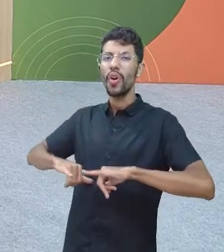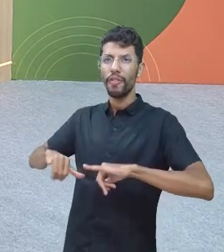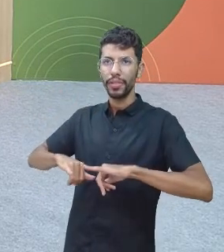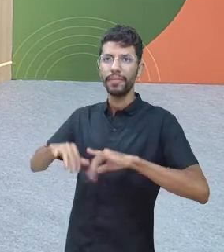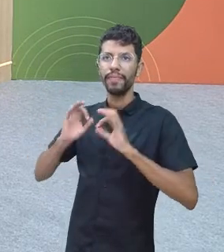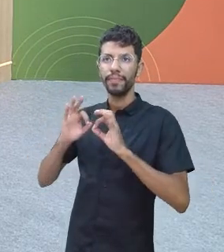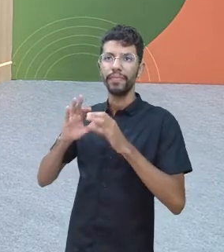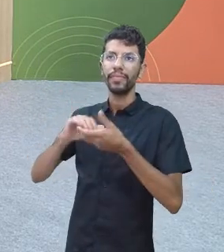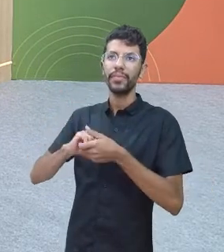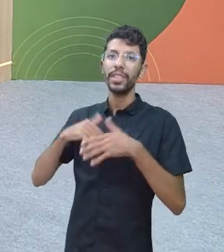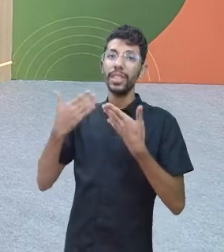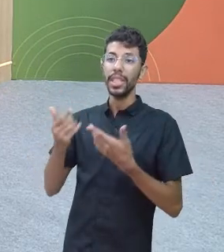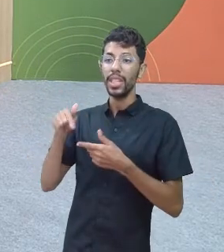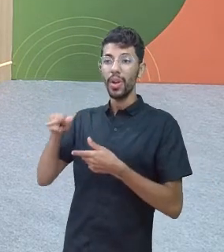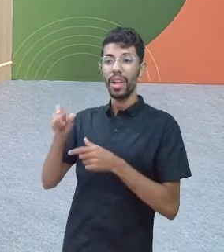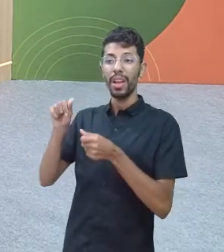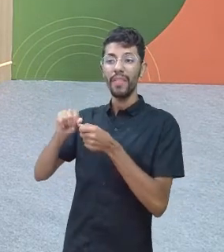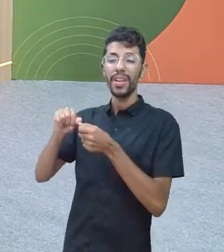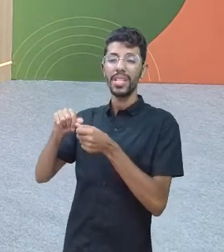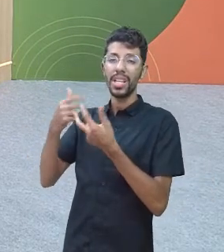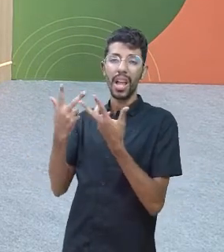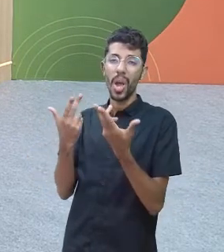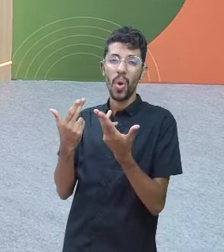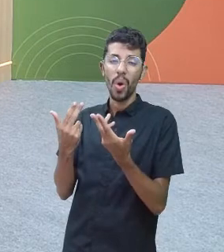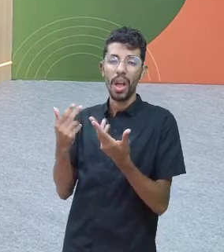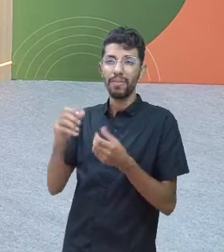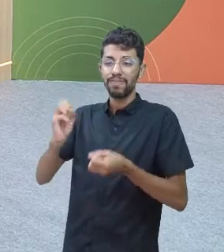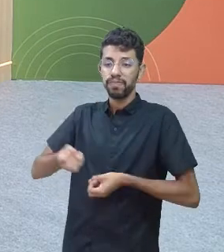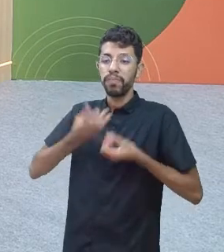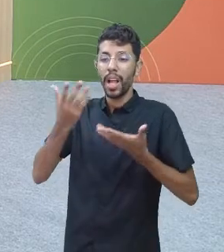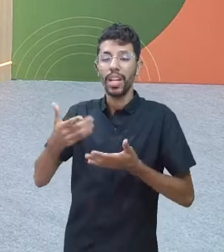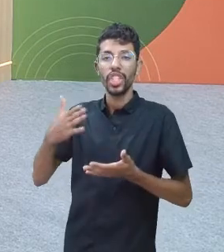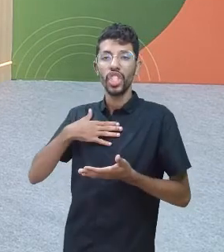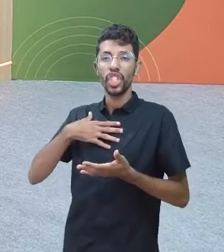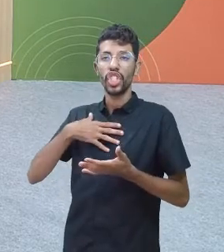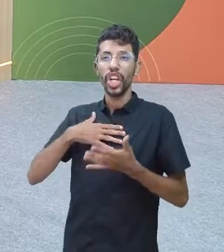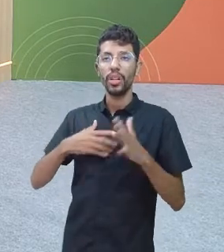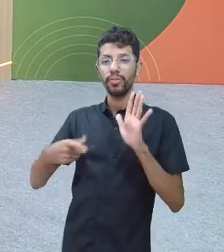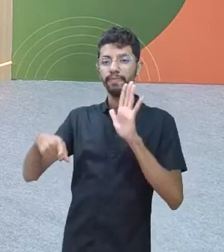ali expondo isso para os colegas de uma forma negativa.